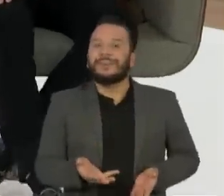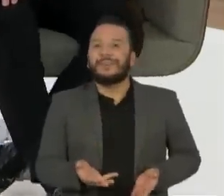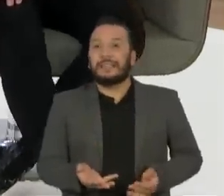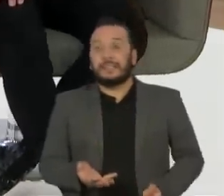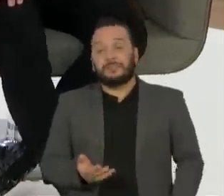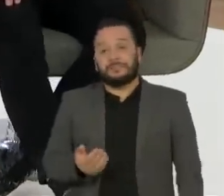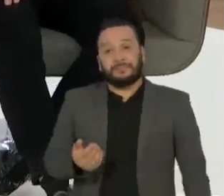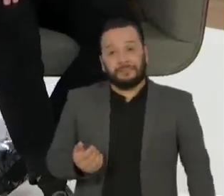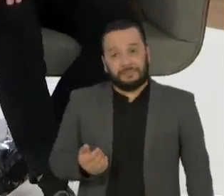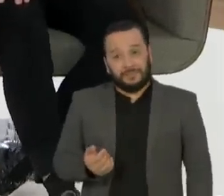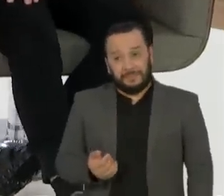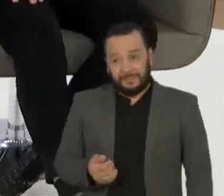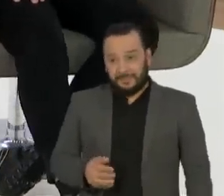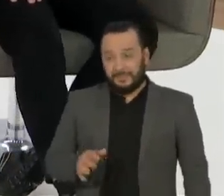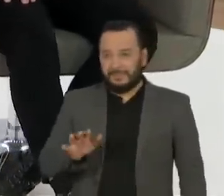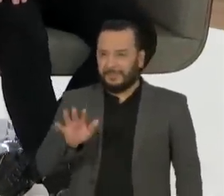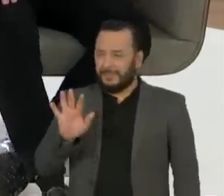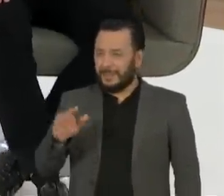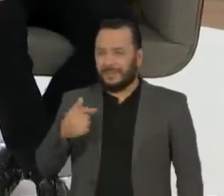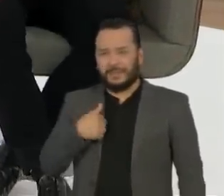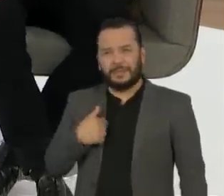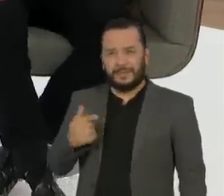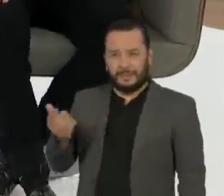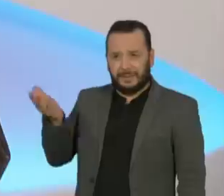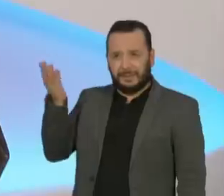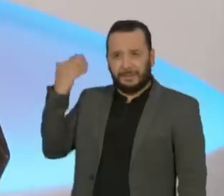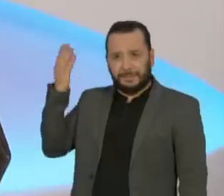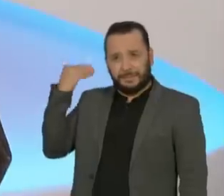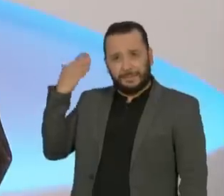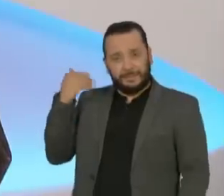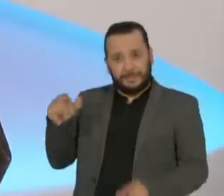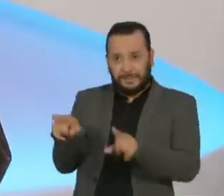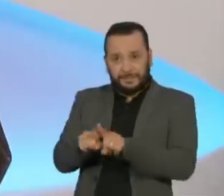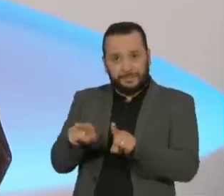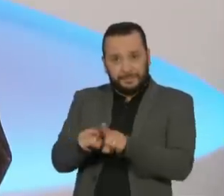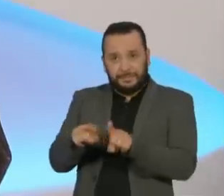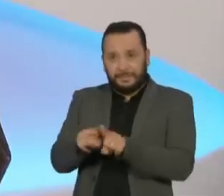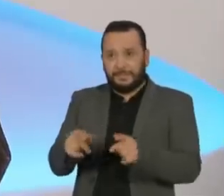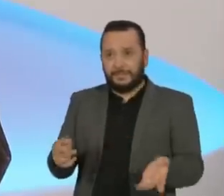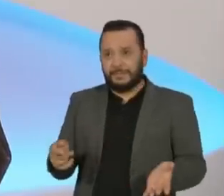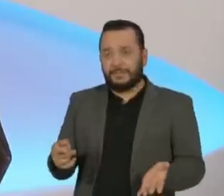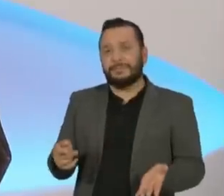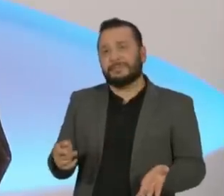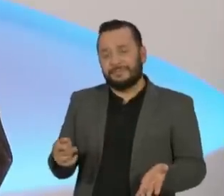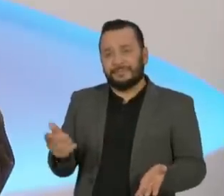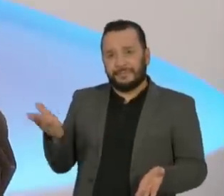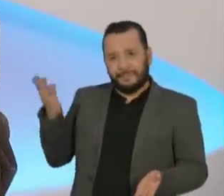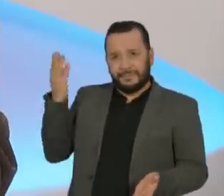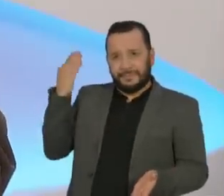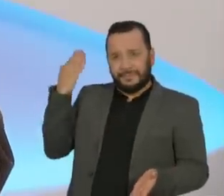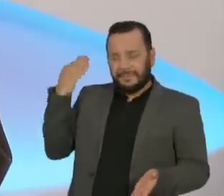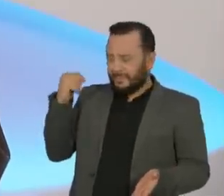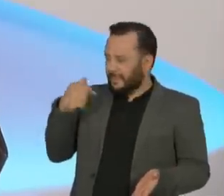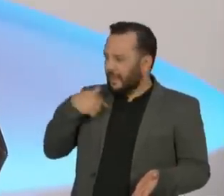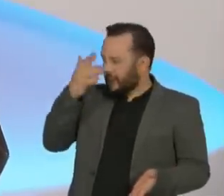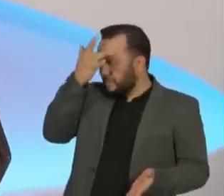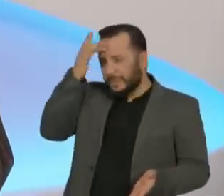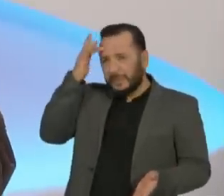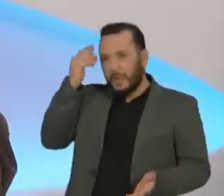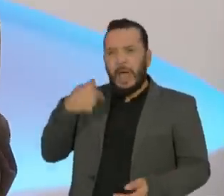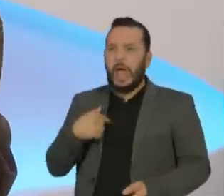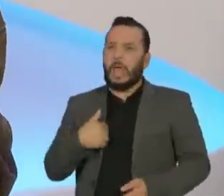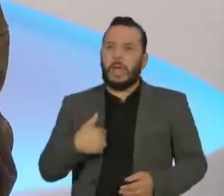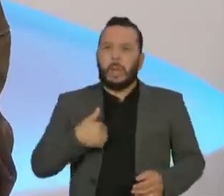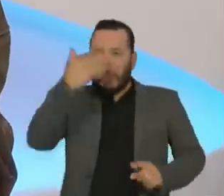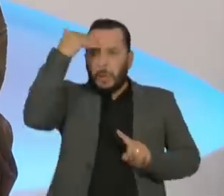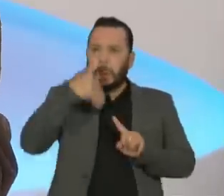seguinte, teve uma certa época que era quase um default das pessoas, olha, não tenho culpa